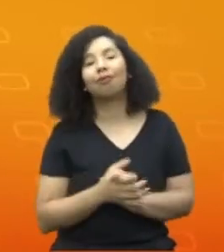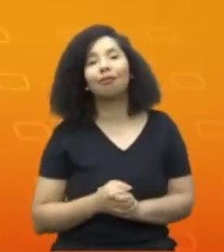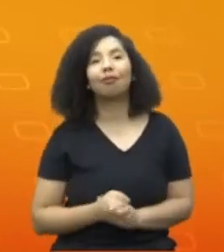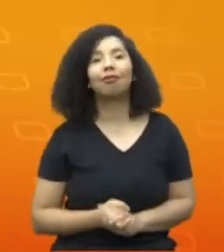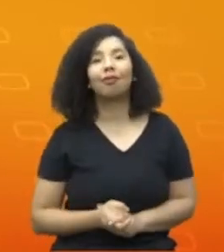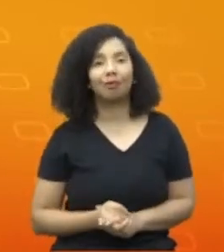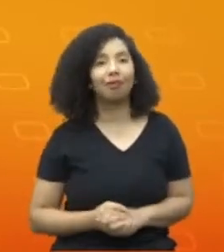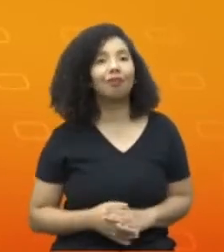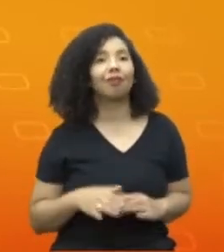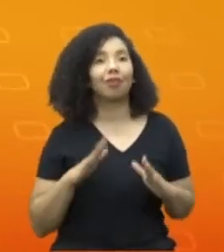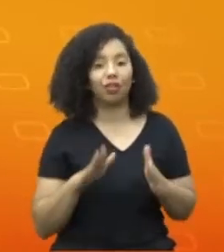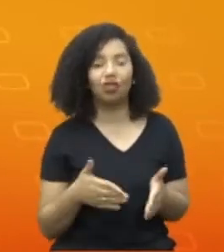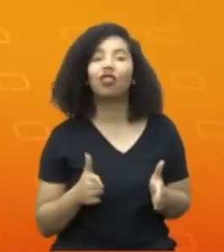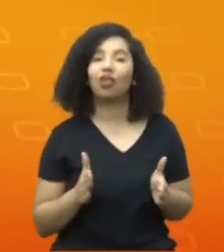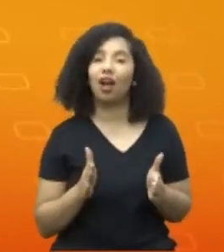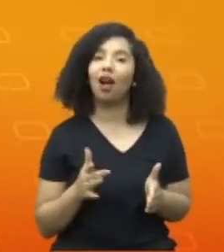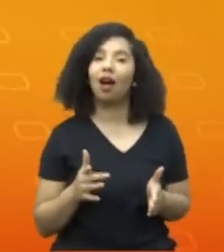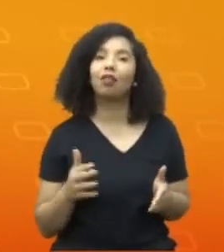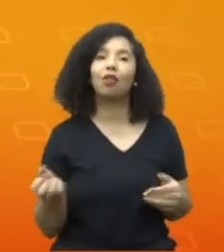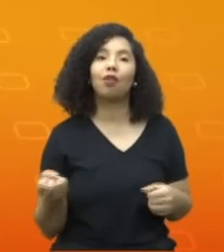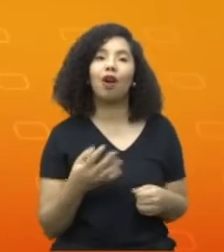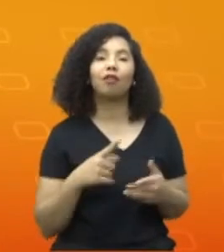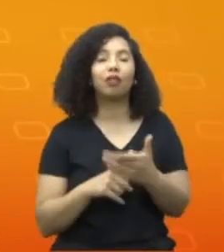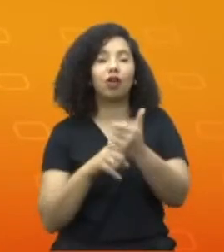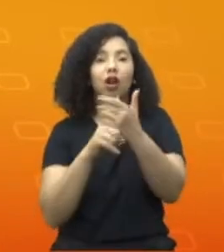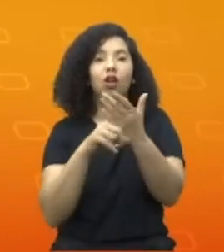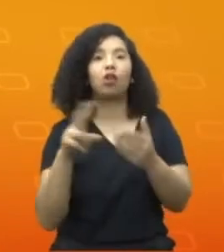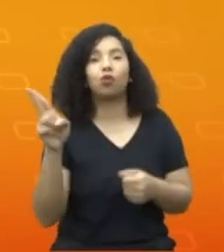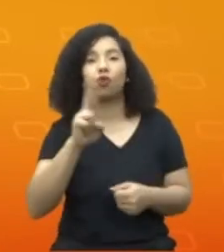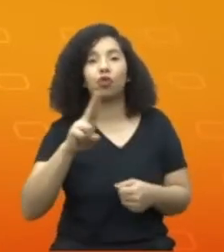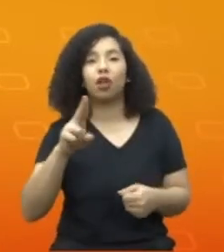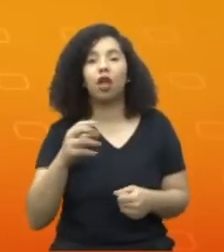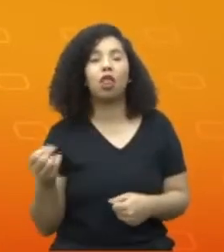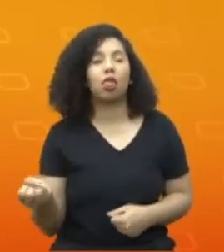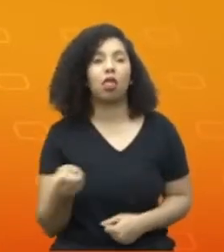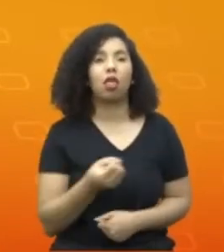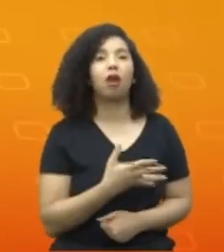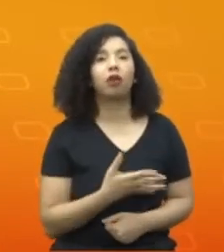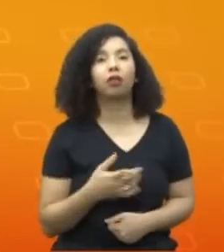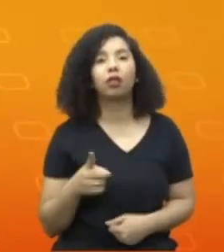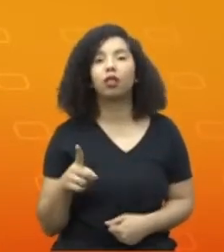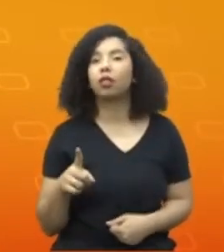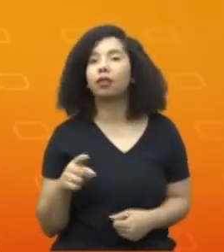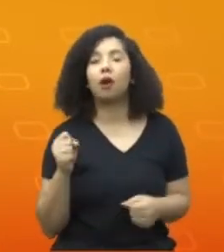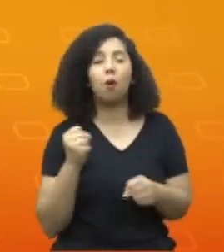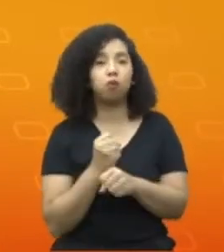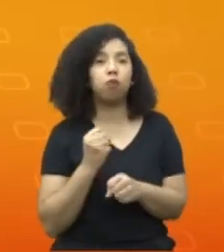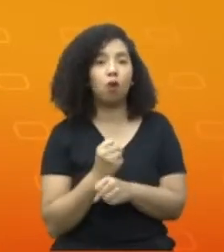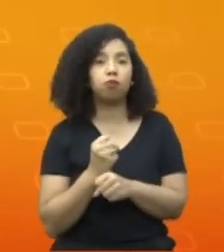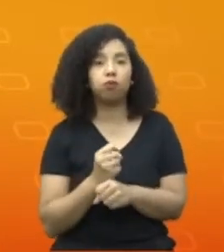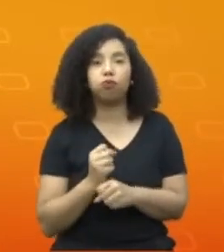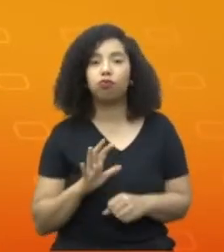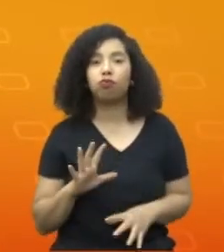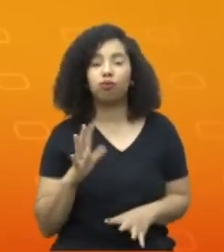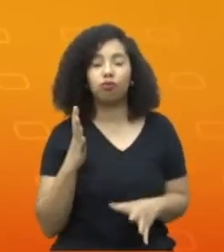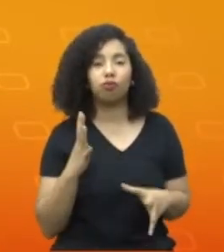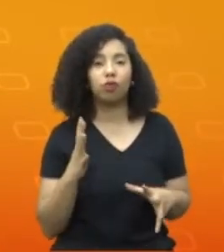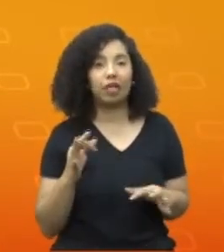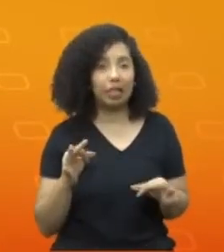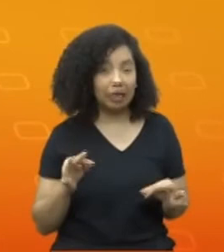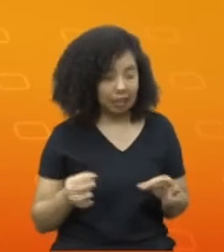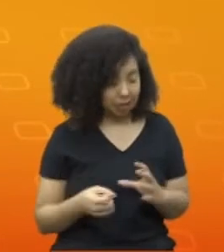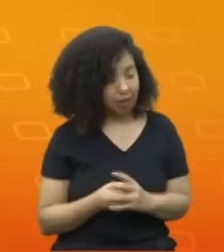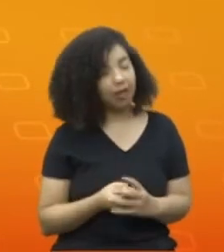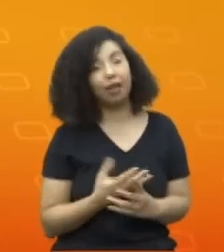já apoiados pelas novas tecnologias, mais aparelhos no mercado, os fabricantes estão inundando o mercado com esses aparelhos,